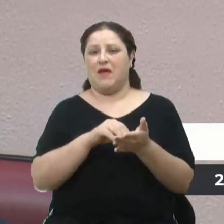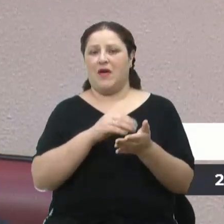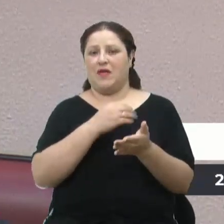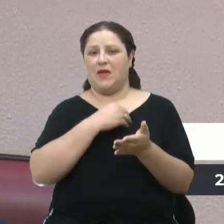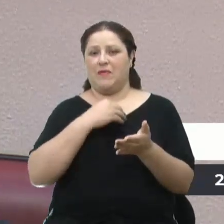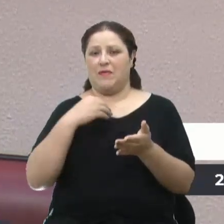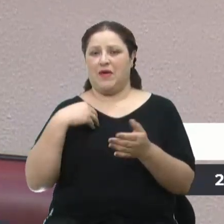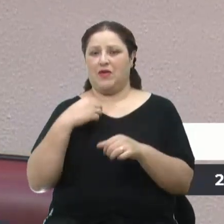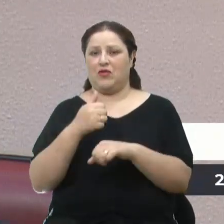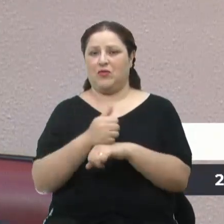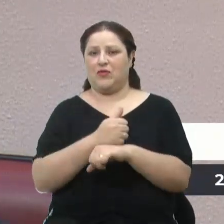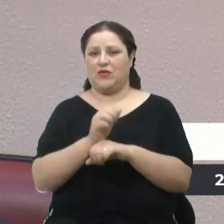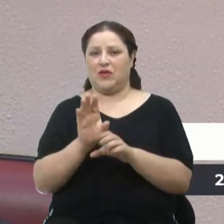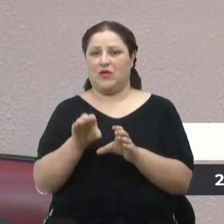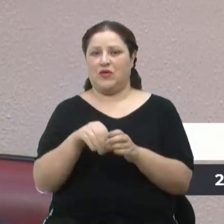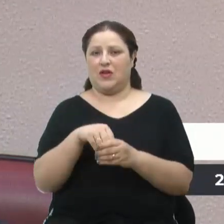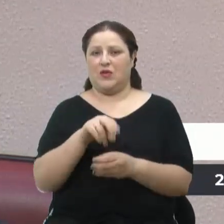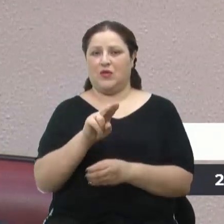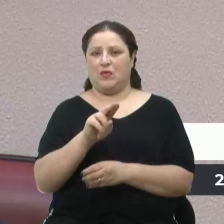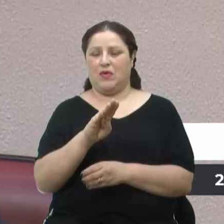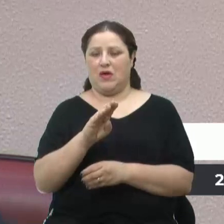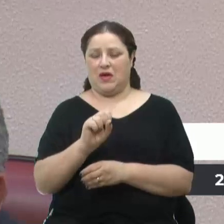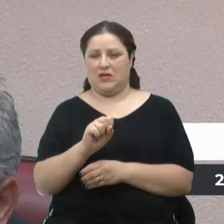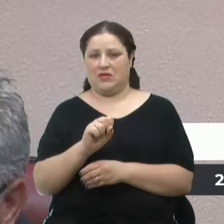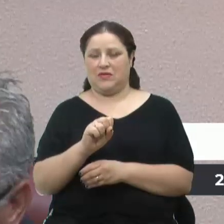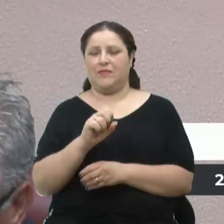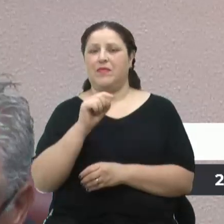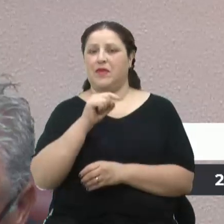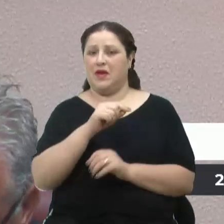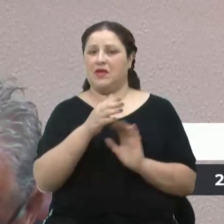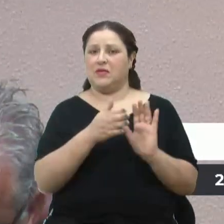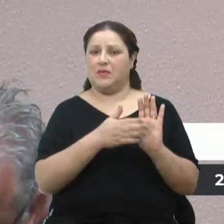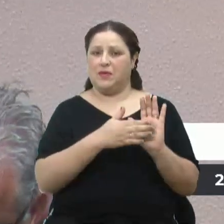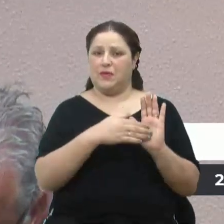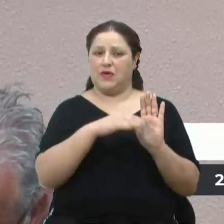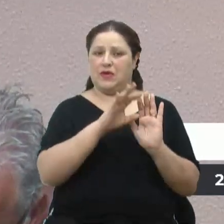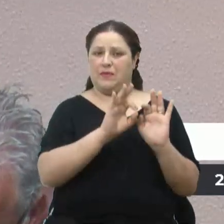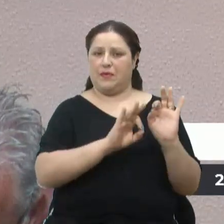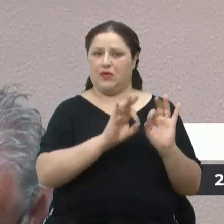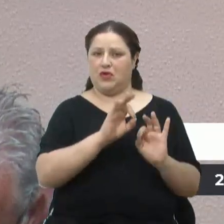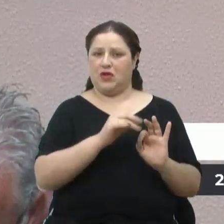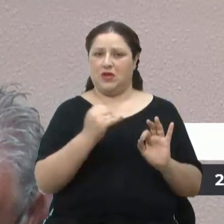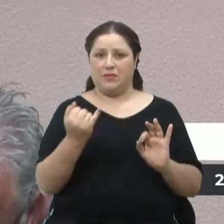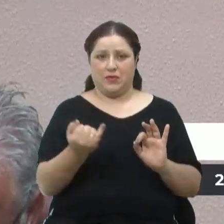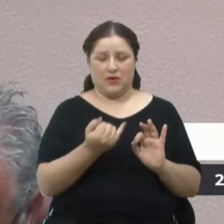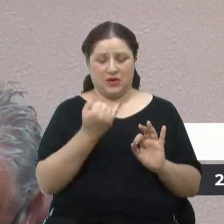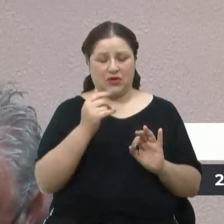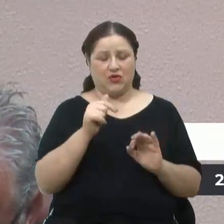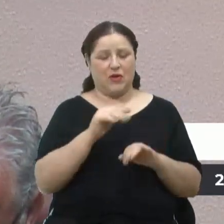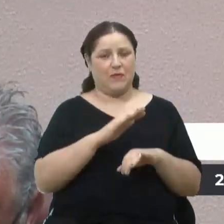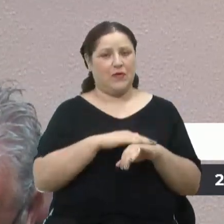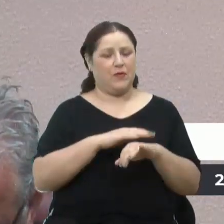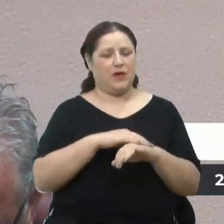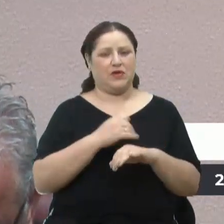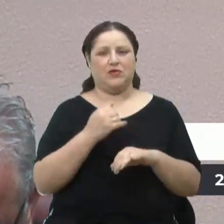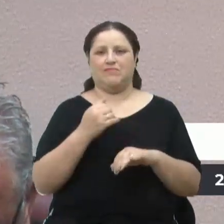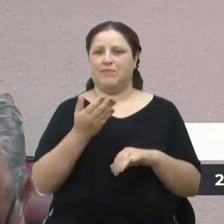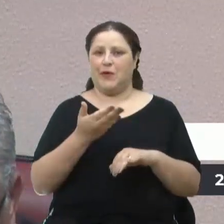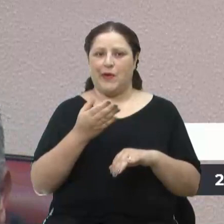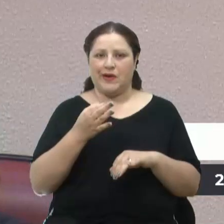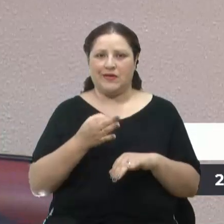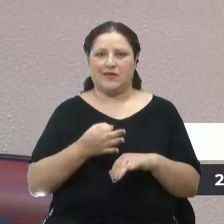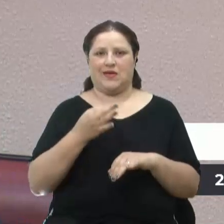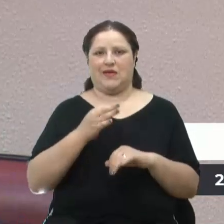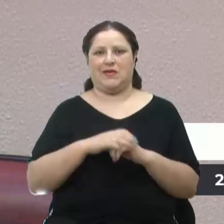projeto é importante, ele vem num momento oportuno, houve a sensibilidade da Secretaria